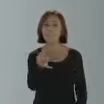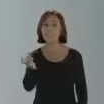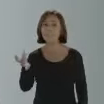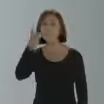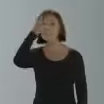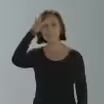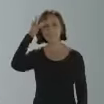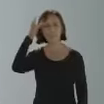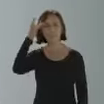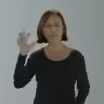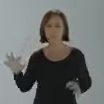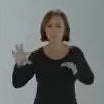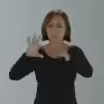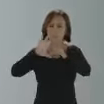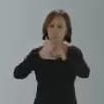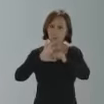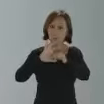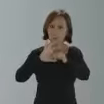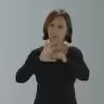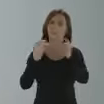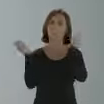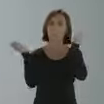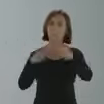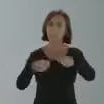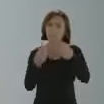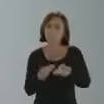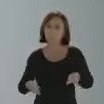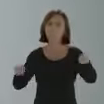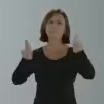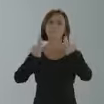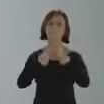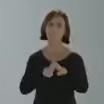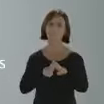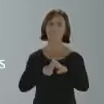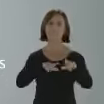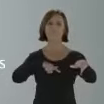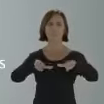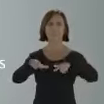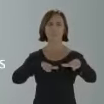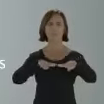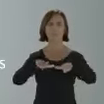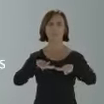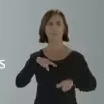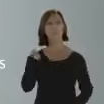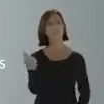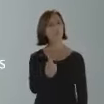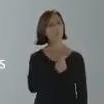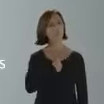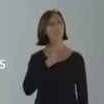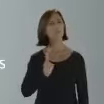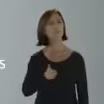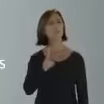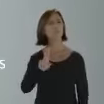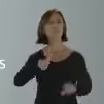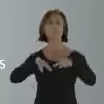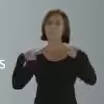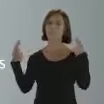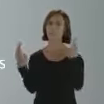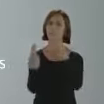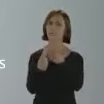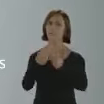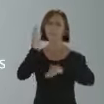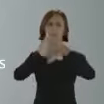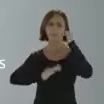é a garantia da nossa transição para a retomada. Como sempre fizemos, ouvimos especialistas